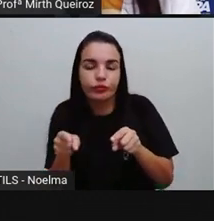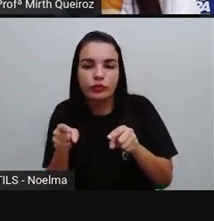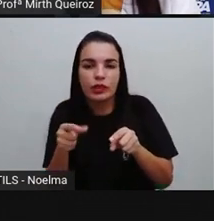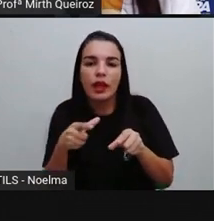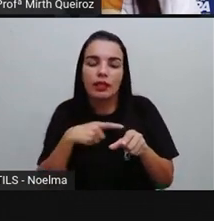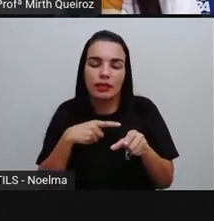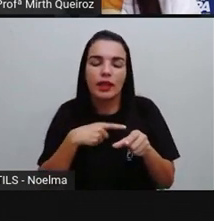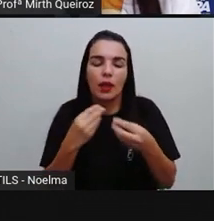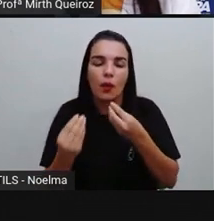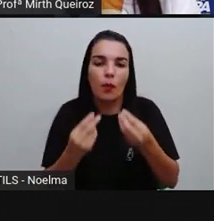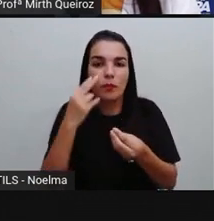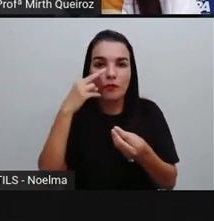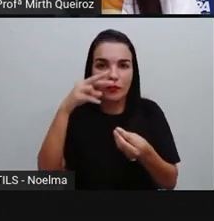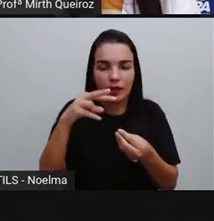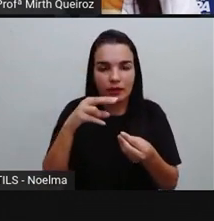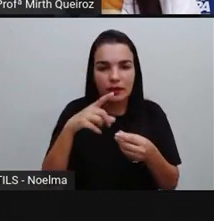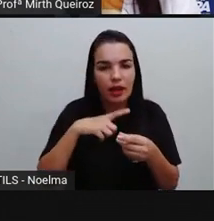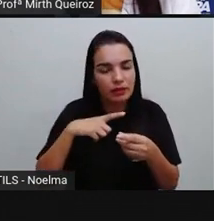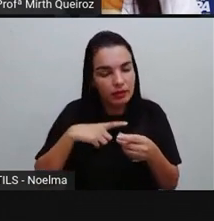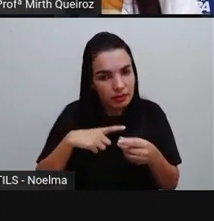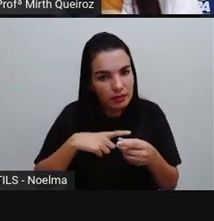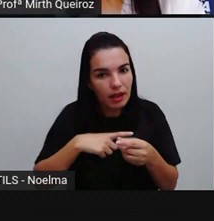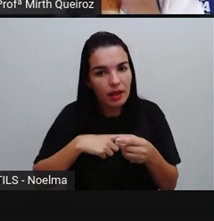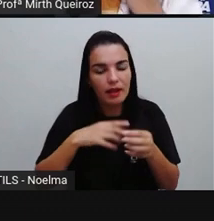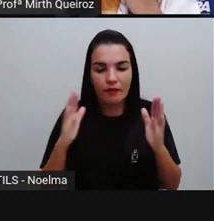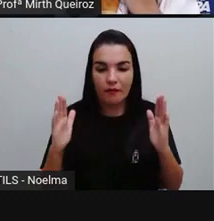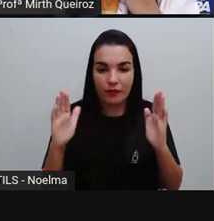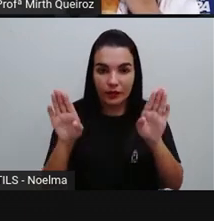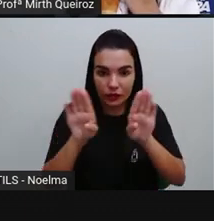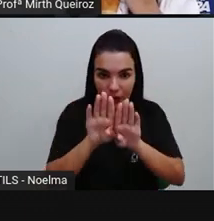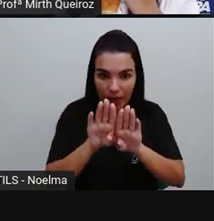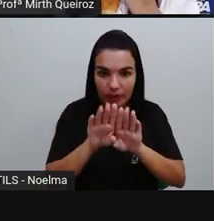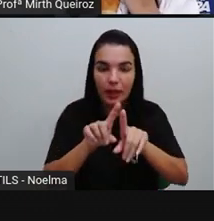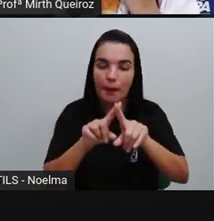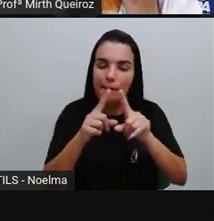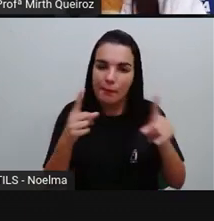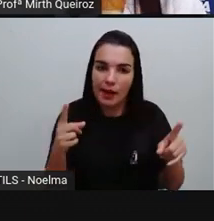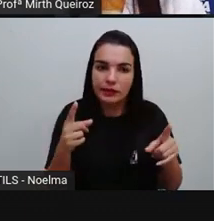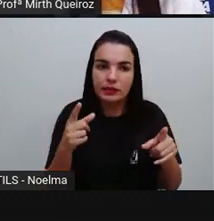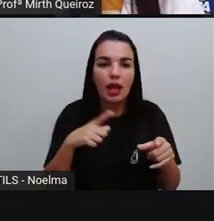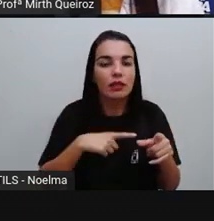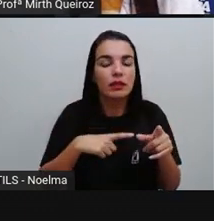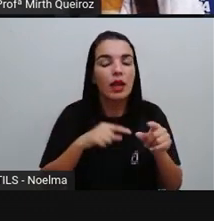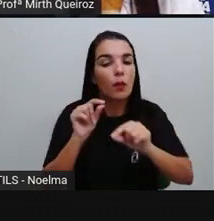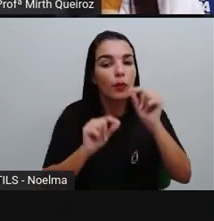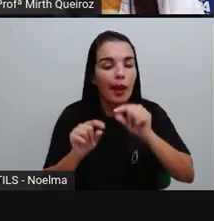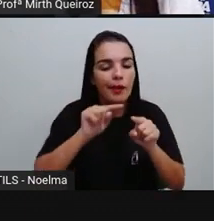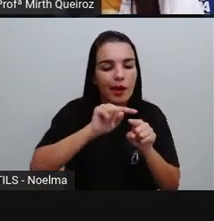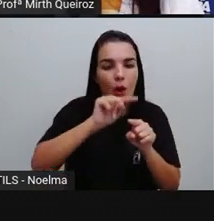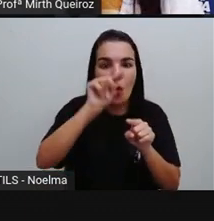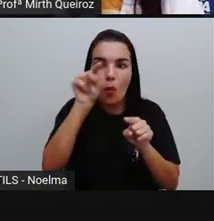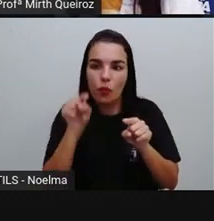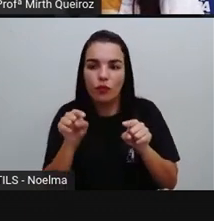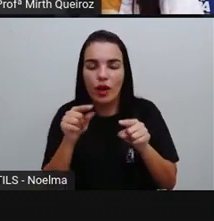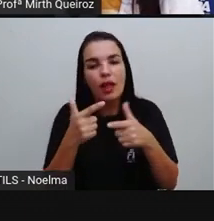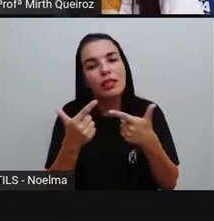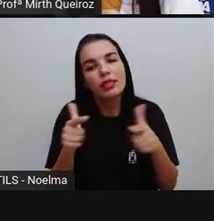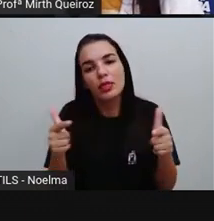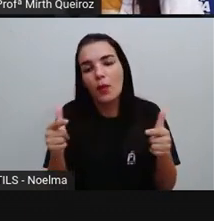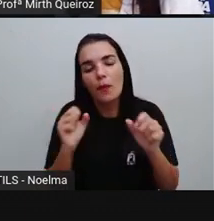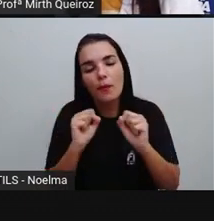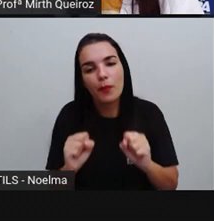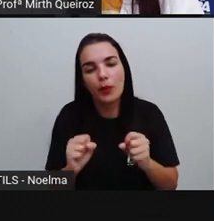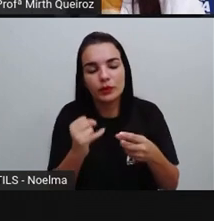uma curva. Embora essa figura esteja fechada, né? Mas apresenta uma curva. E assim, não pode ser